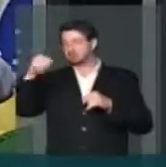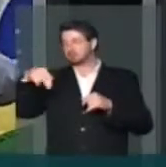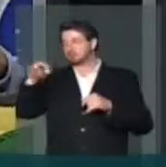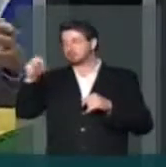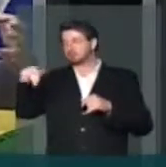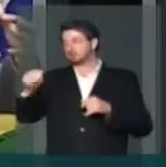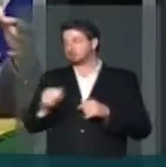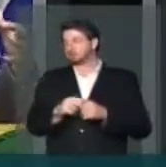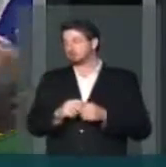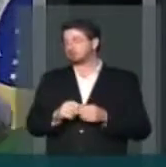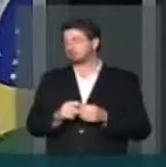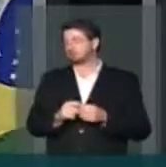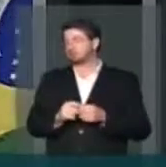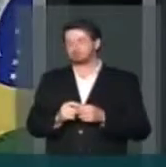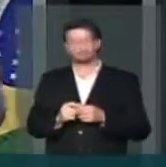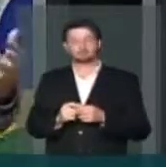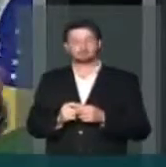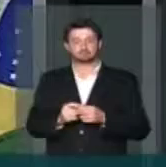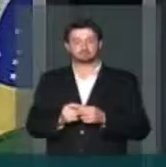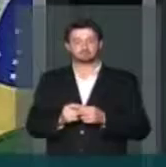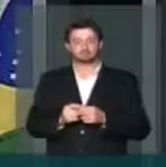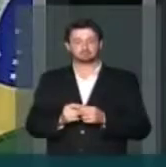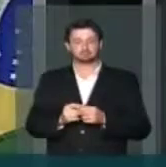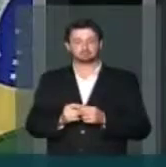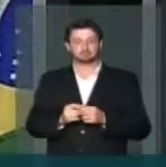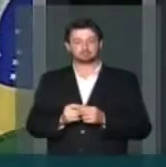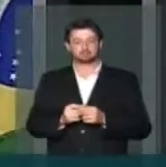tiraria comida da mesa do pobre brasileiro.